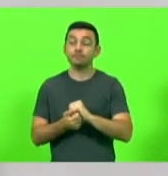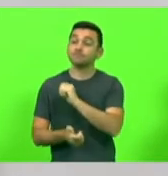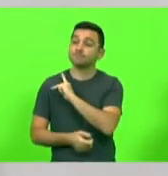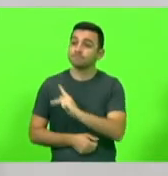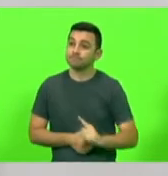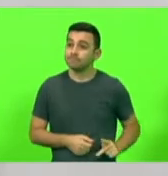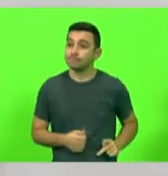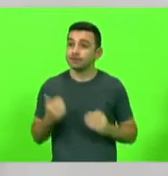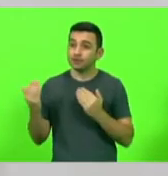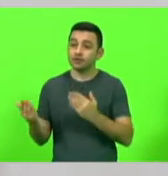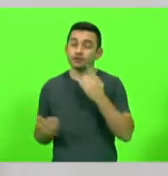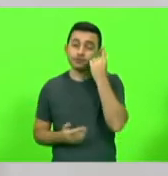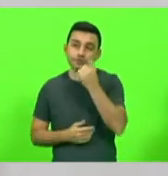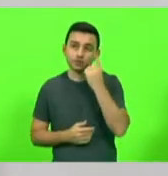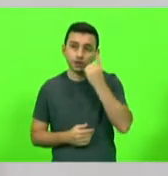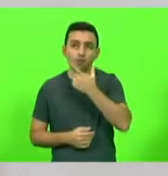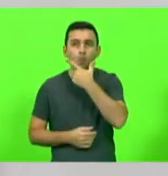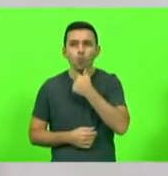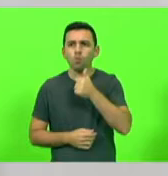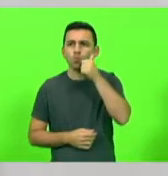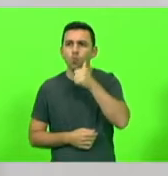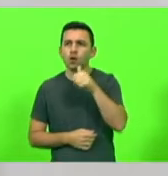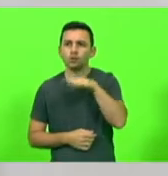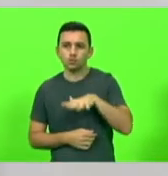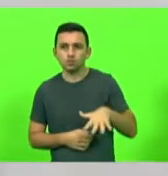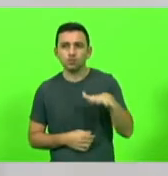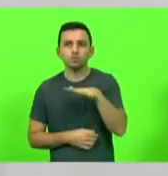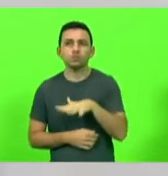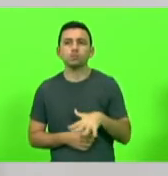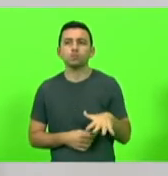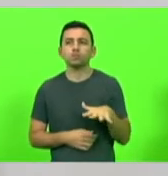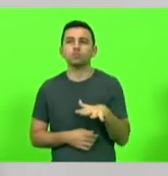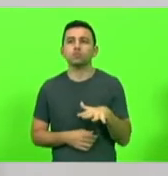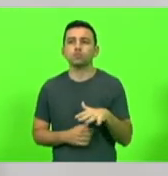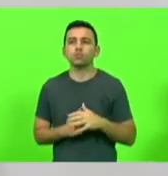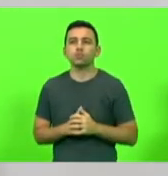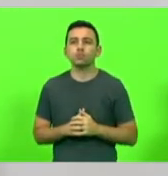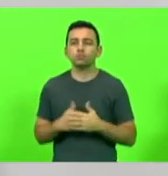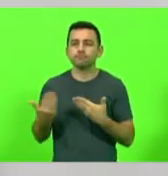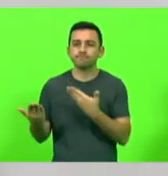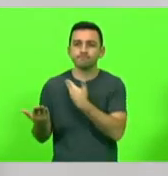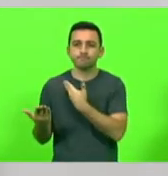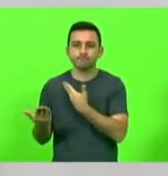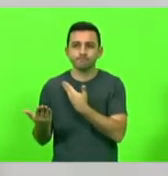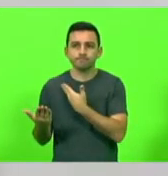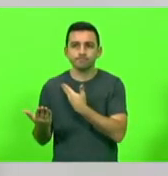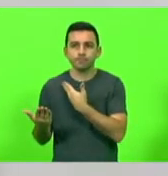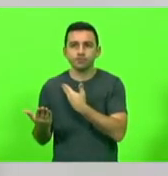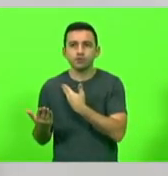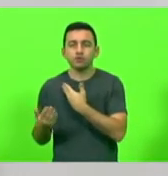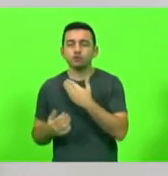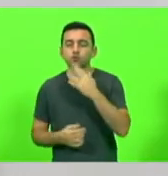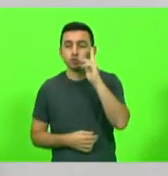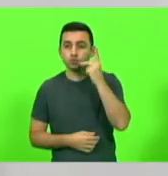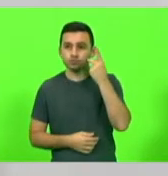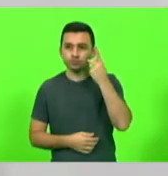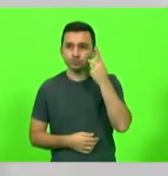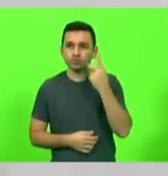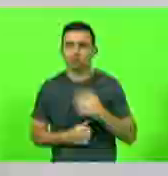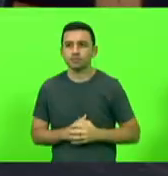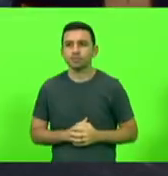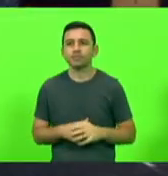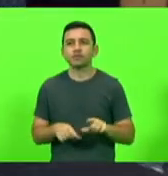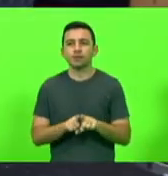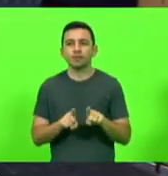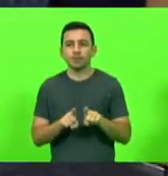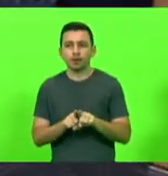deputados, deputadas. Bem-vindo, nosso colega, companheiro, deputado Celso Zucchi. Cumprimentar